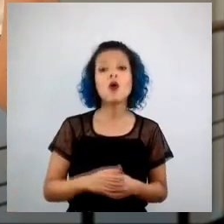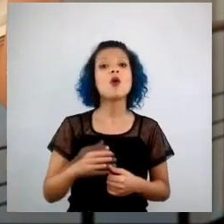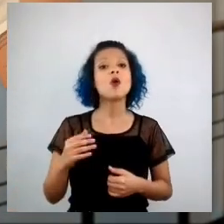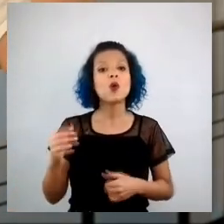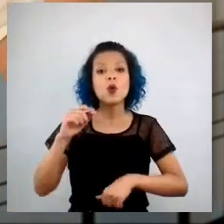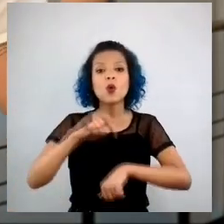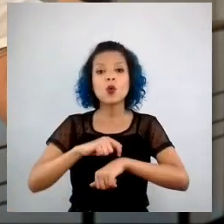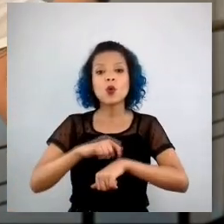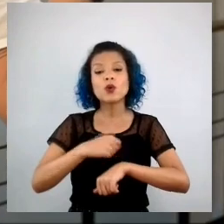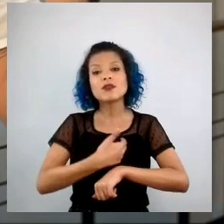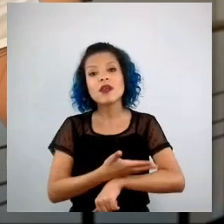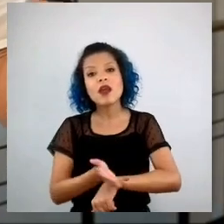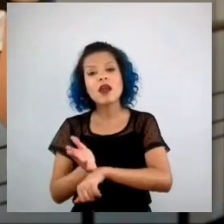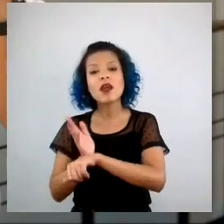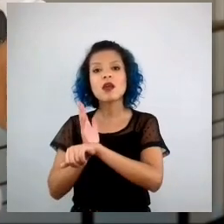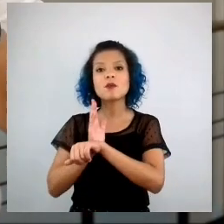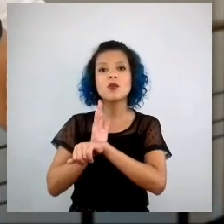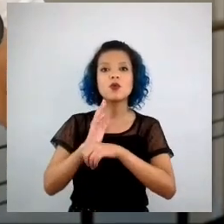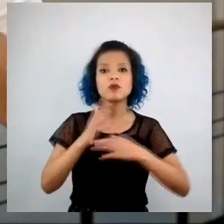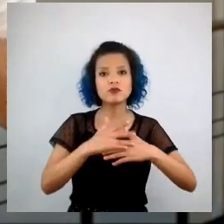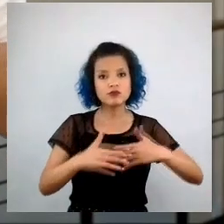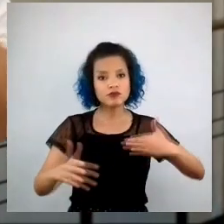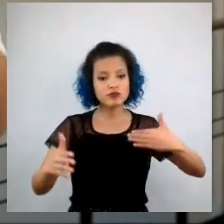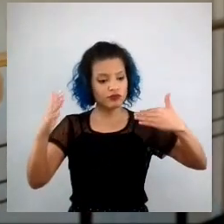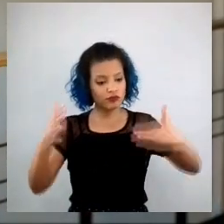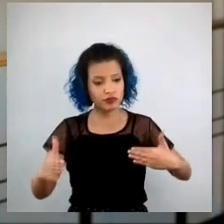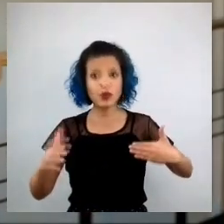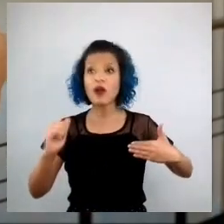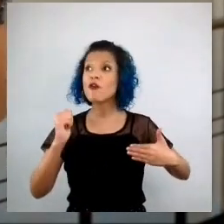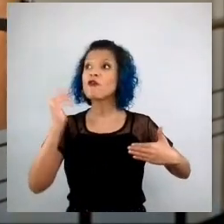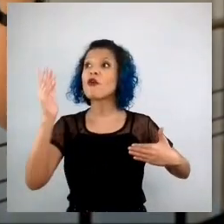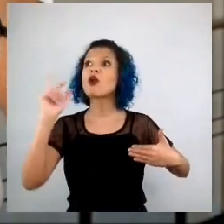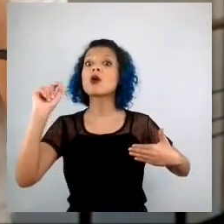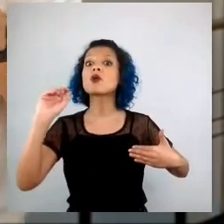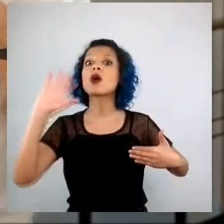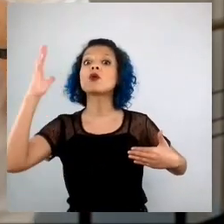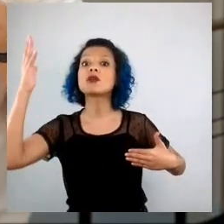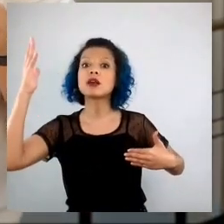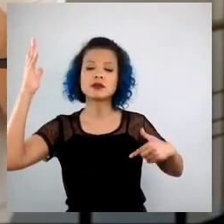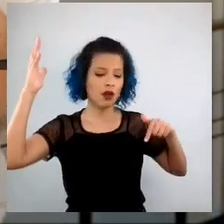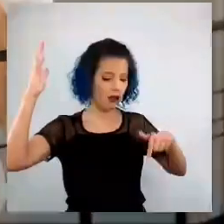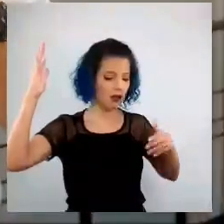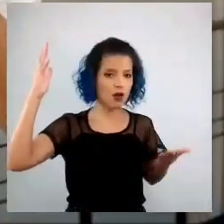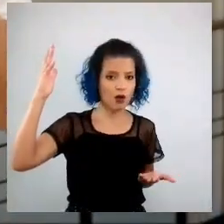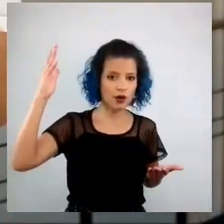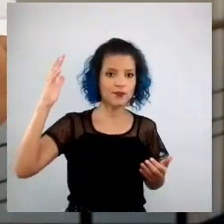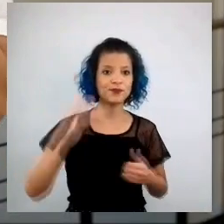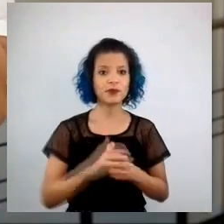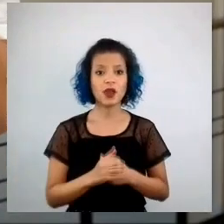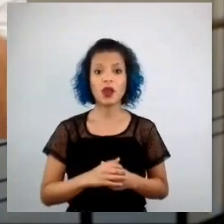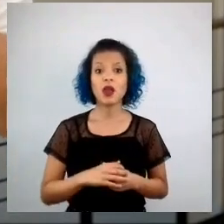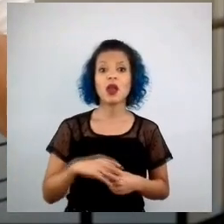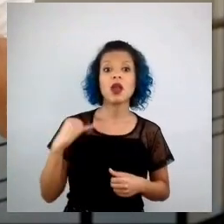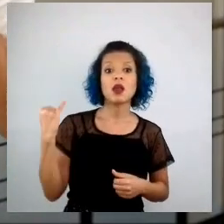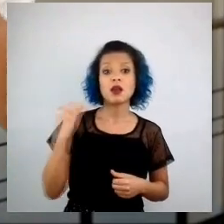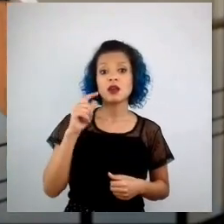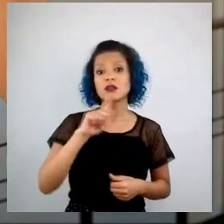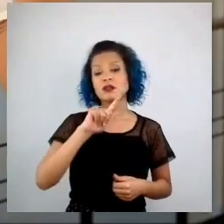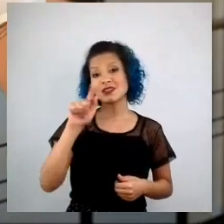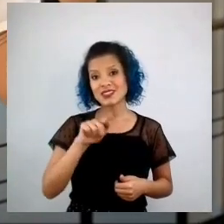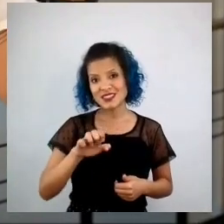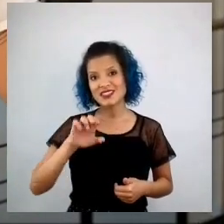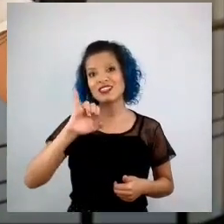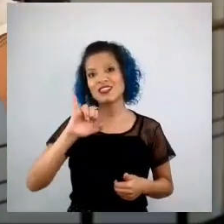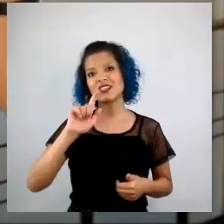está acontecendo de relevante na cultura lá fora. Só que a complexidade de fazer isso é que não existe um único zeitgeist, ou uma